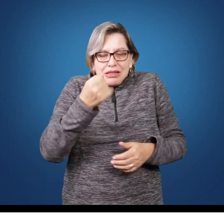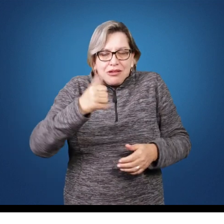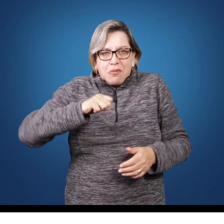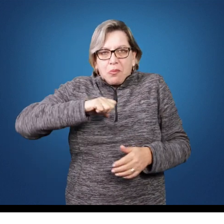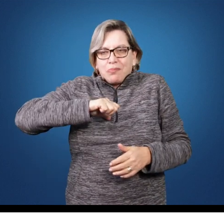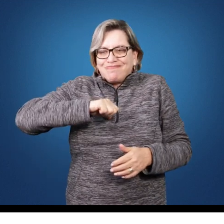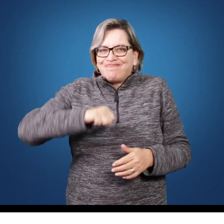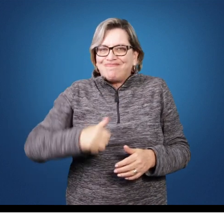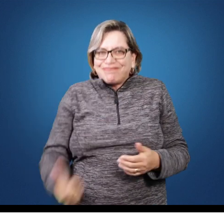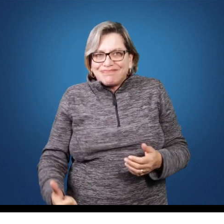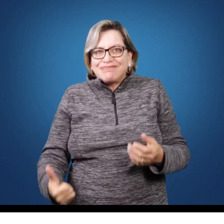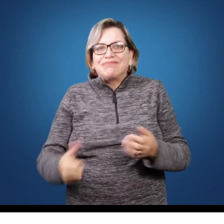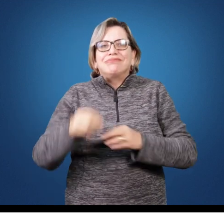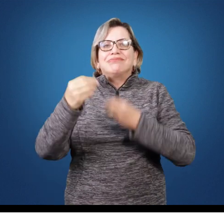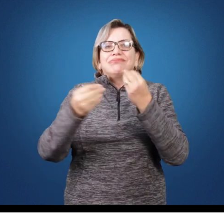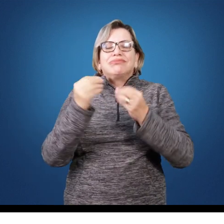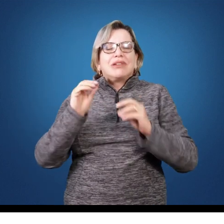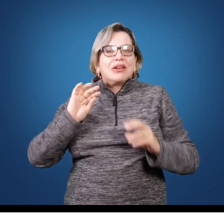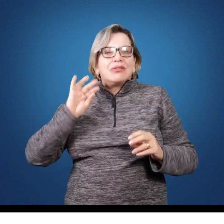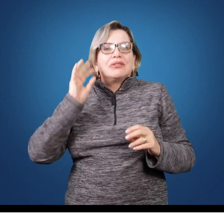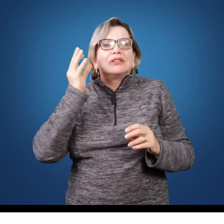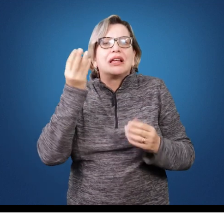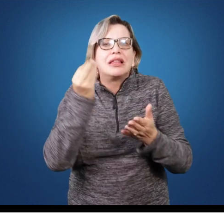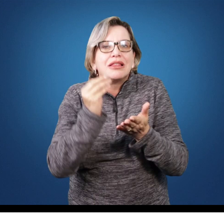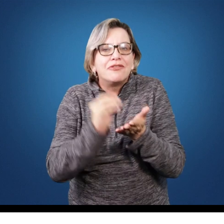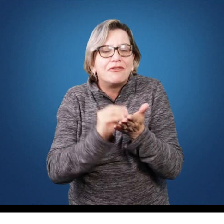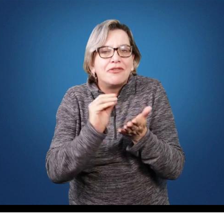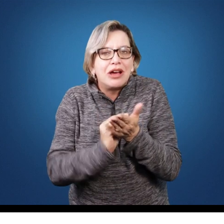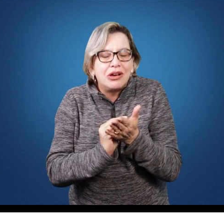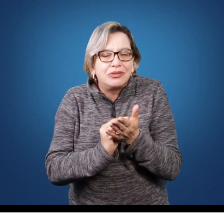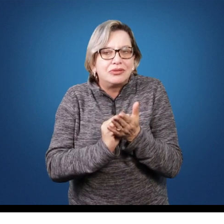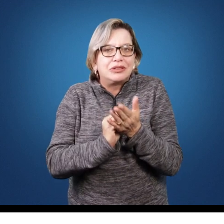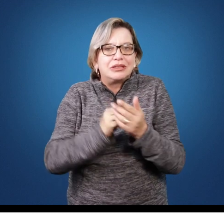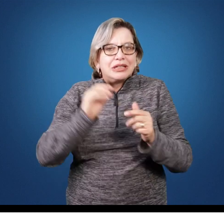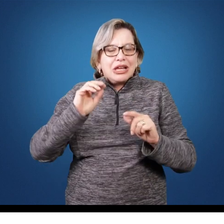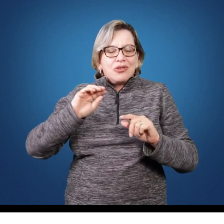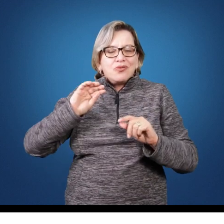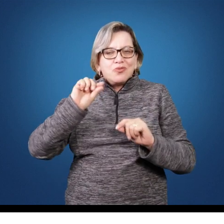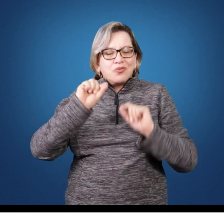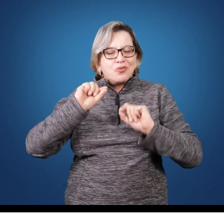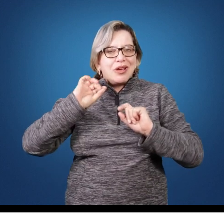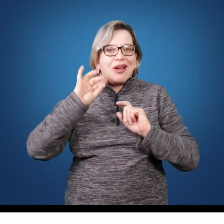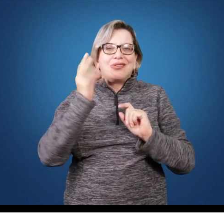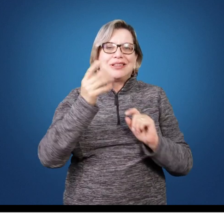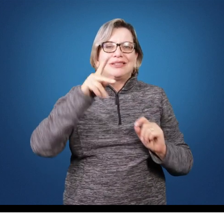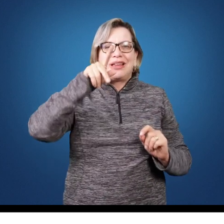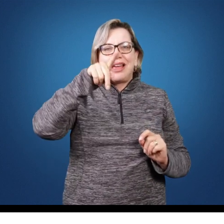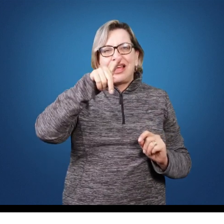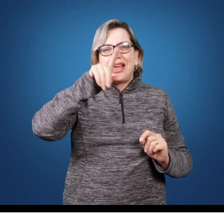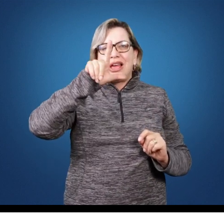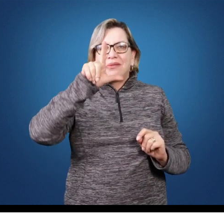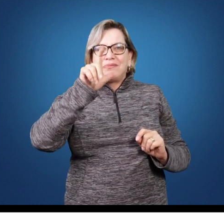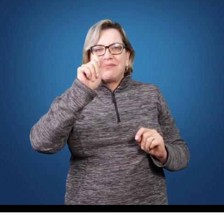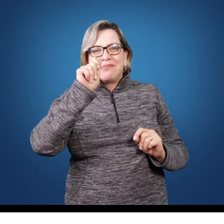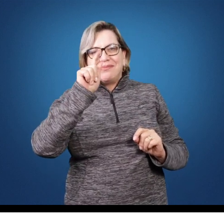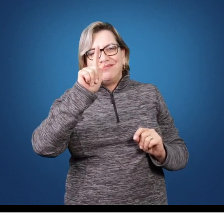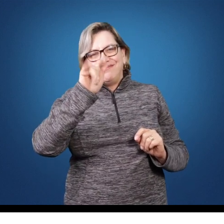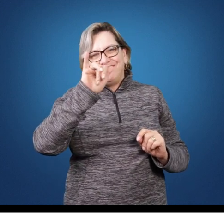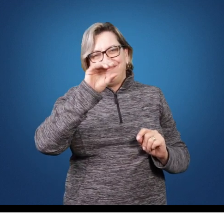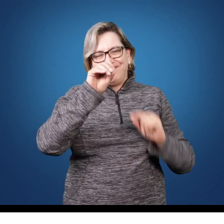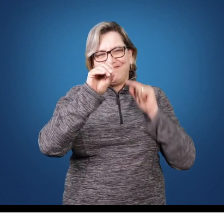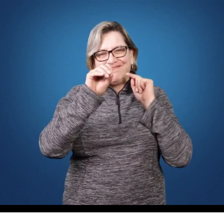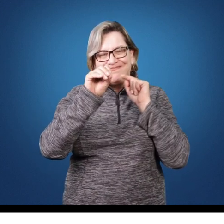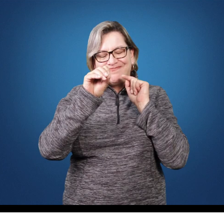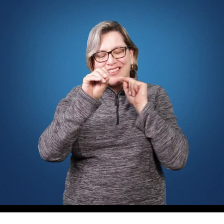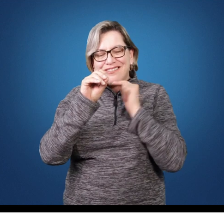científica traz para a comunidade acadêmica os casos de plágio. Plágio nada mais é do que